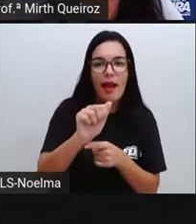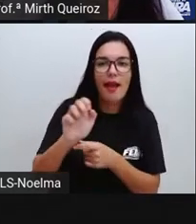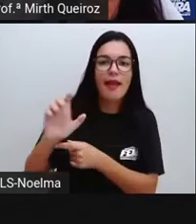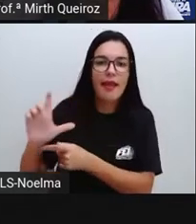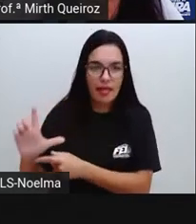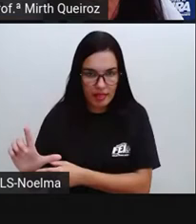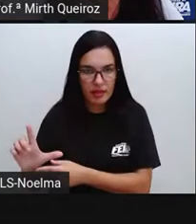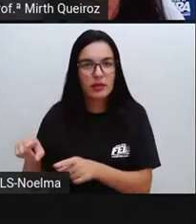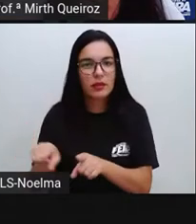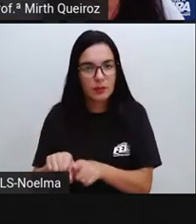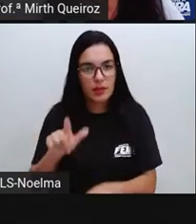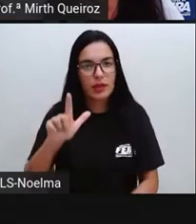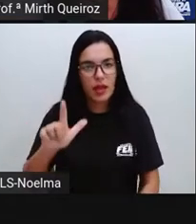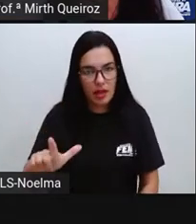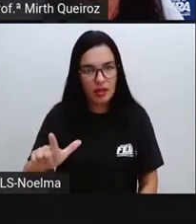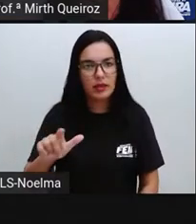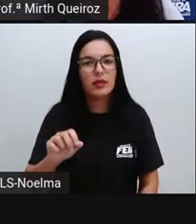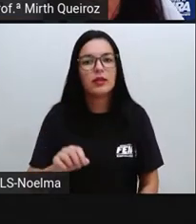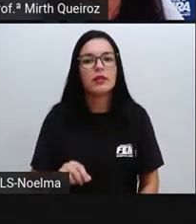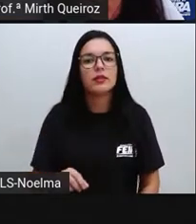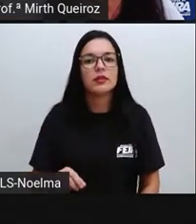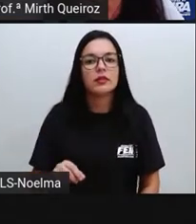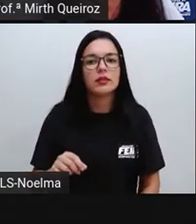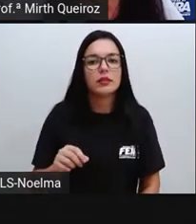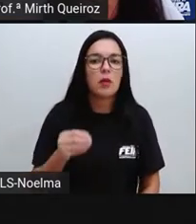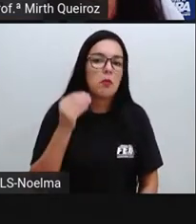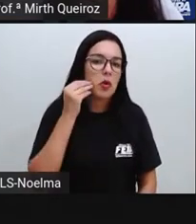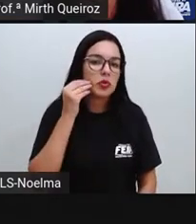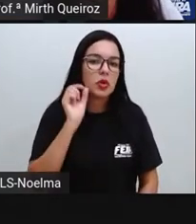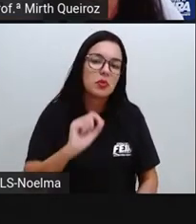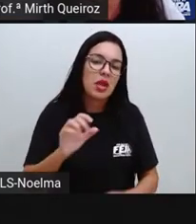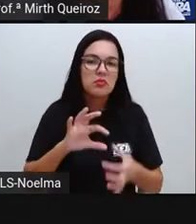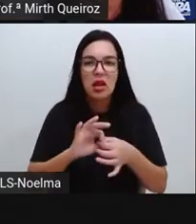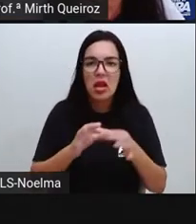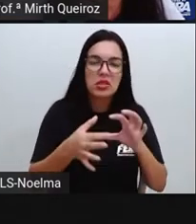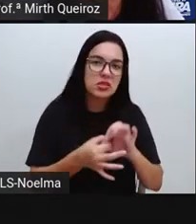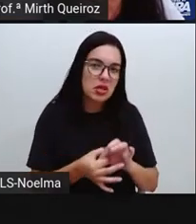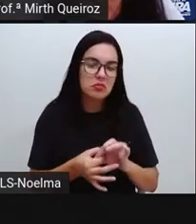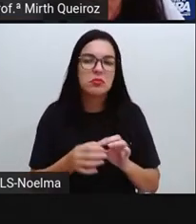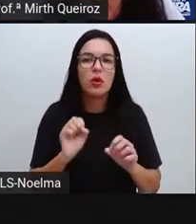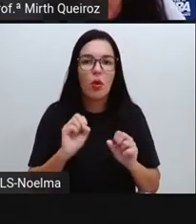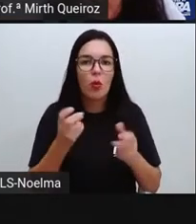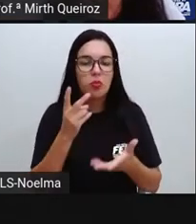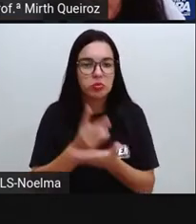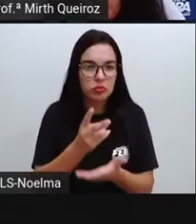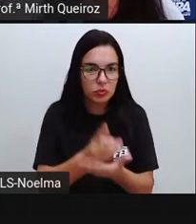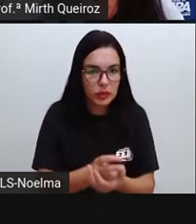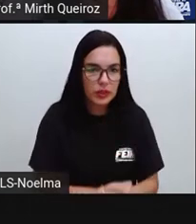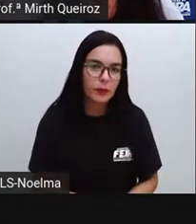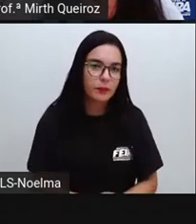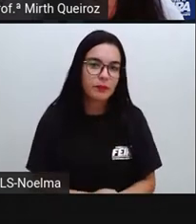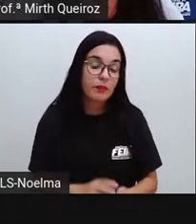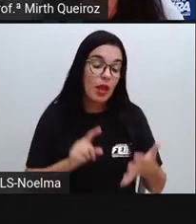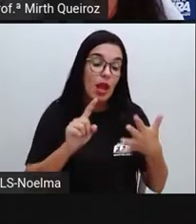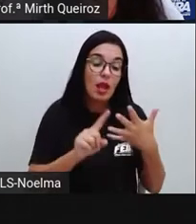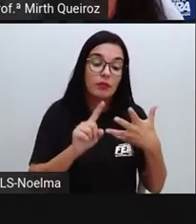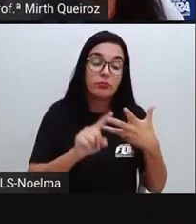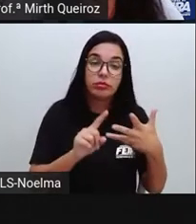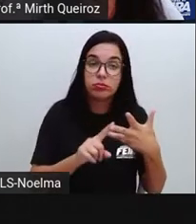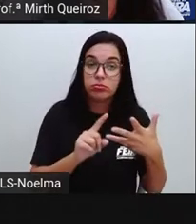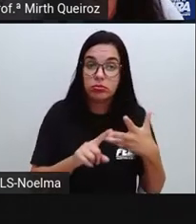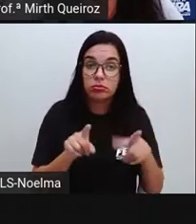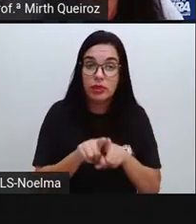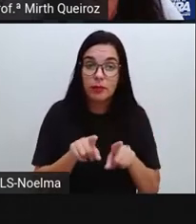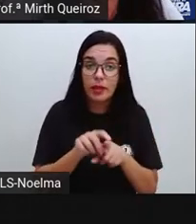finalização L, né? Neste caso, vai indicar relação ou pertinência. E os adjetivos que